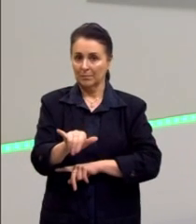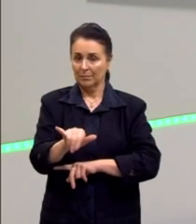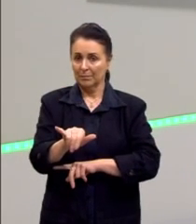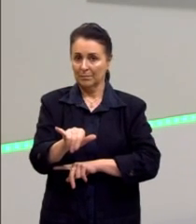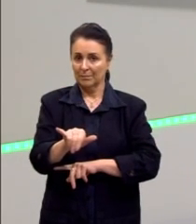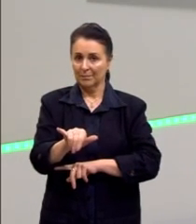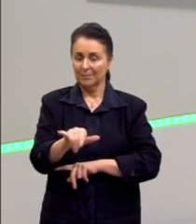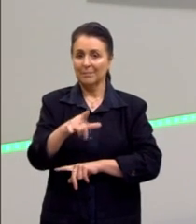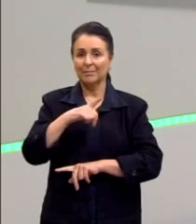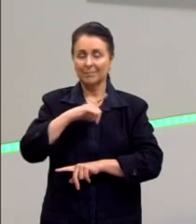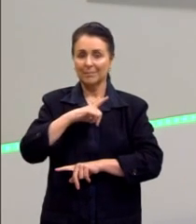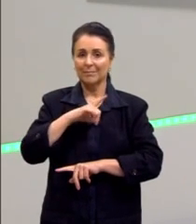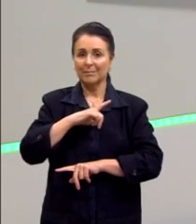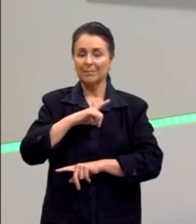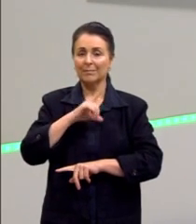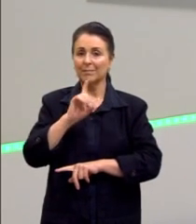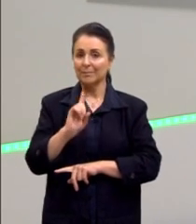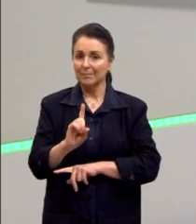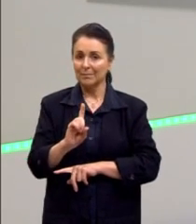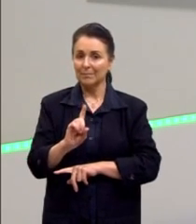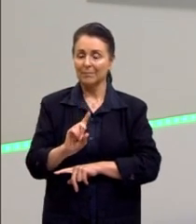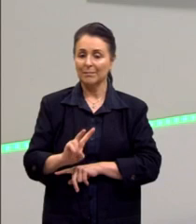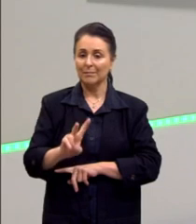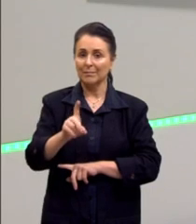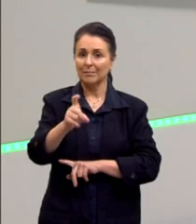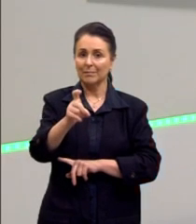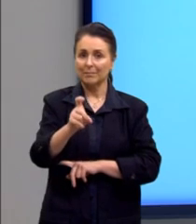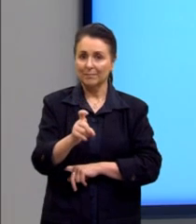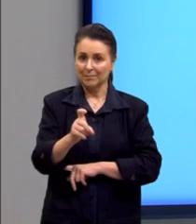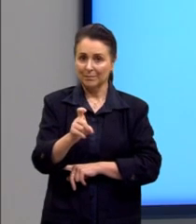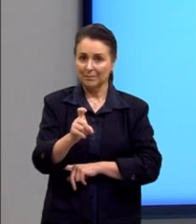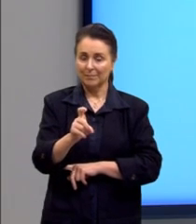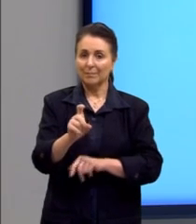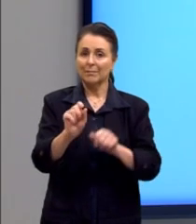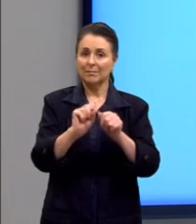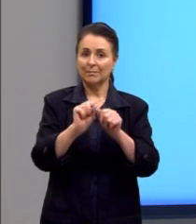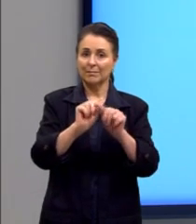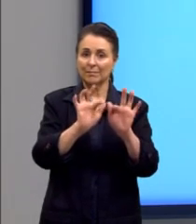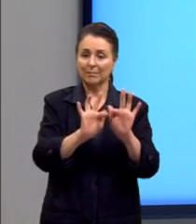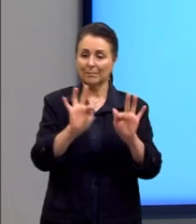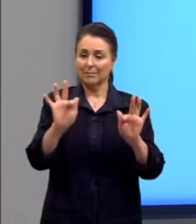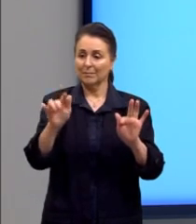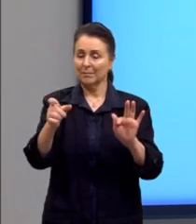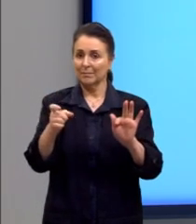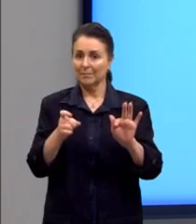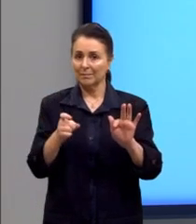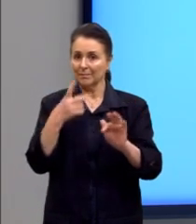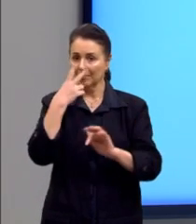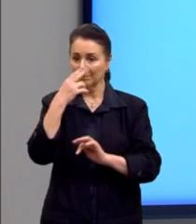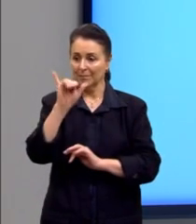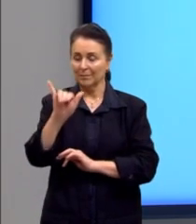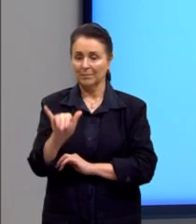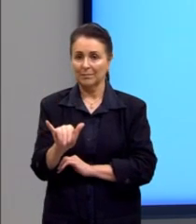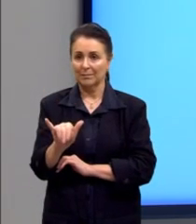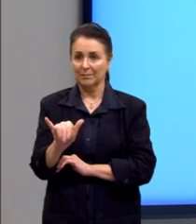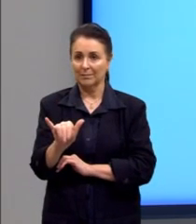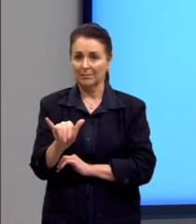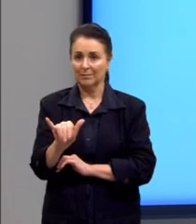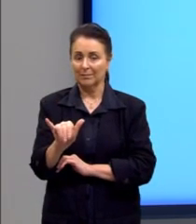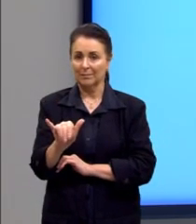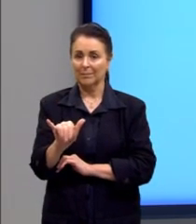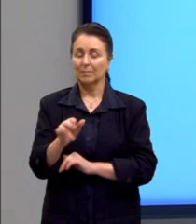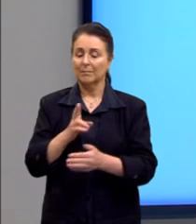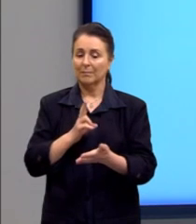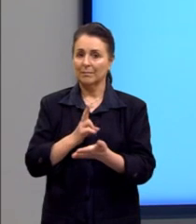existirá um único valor de x que faz com que a função, né? Que x seja igual a y. Então, nós